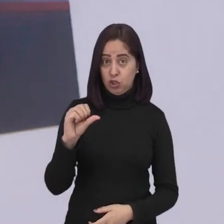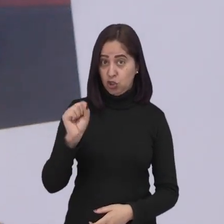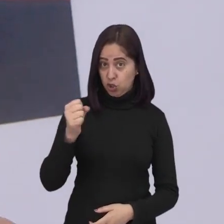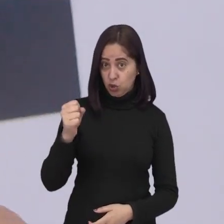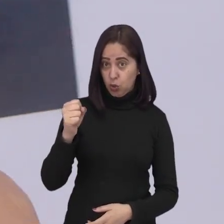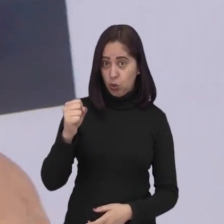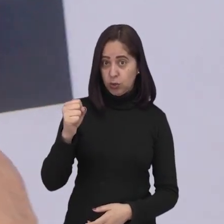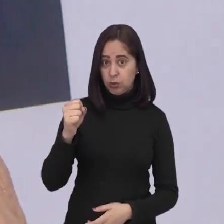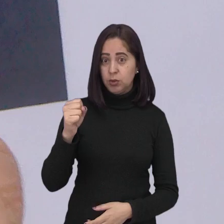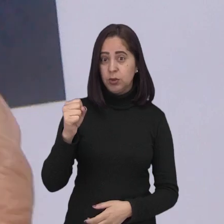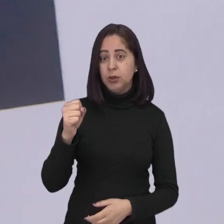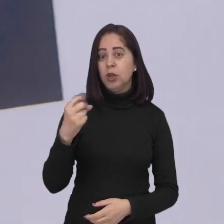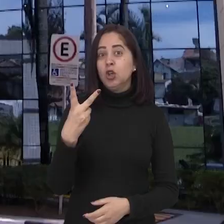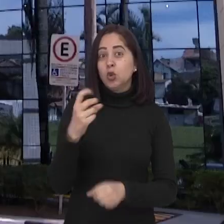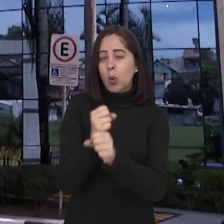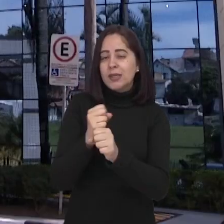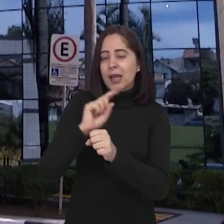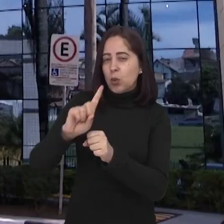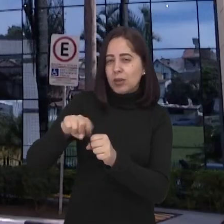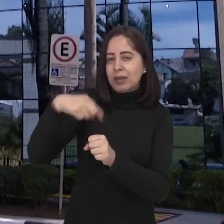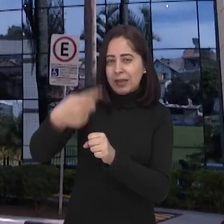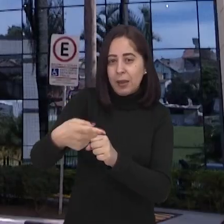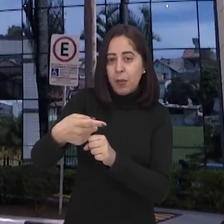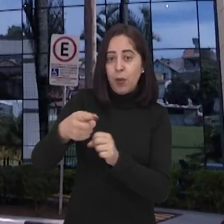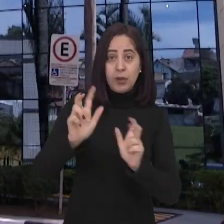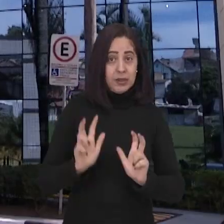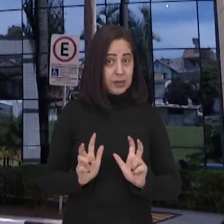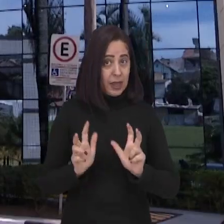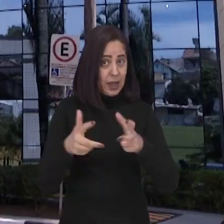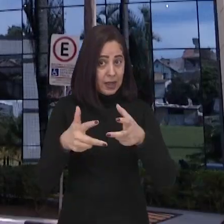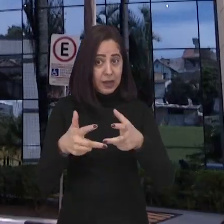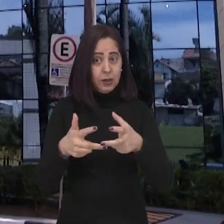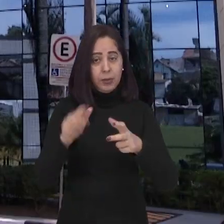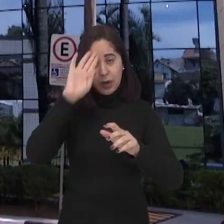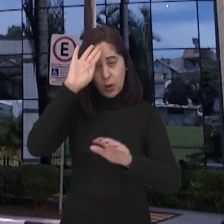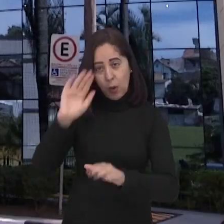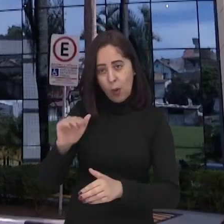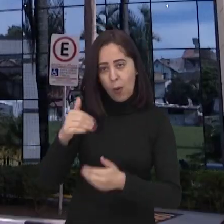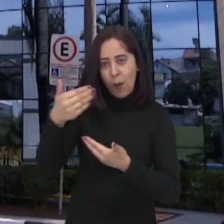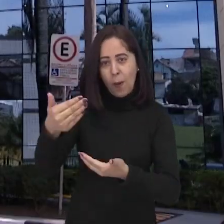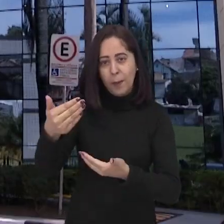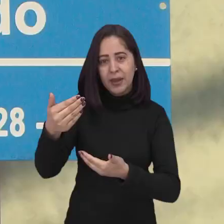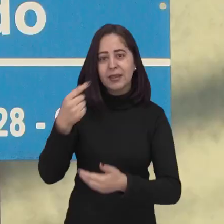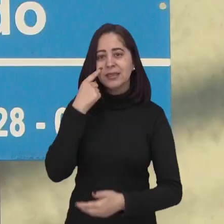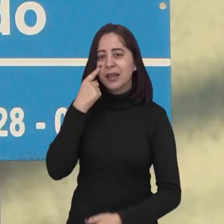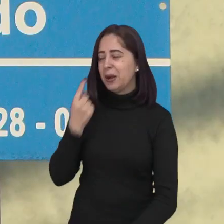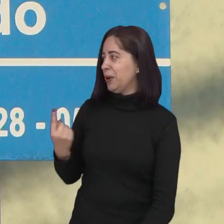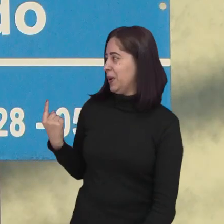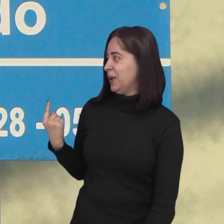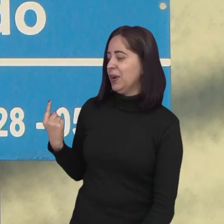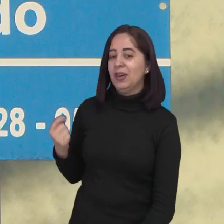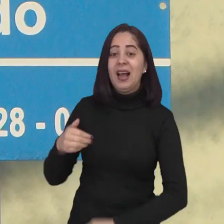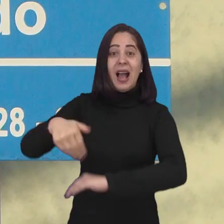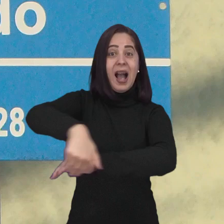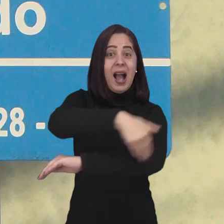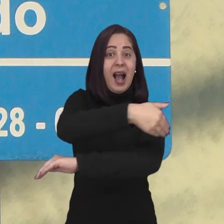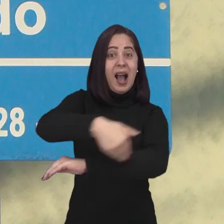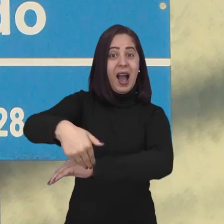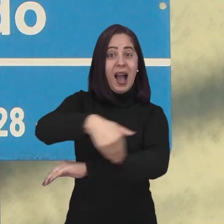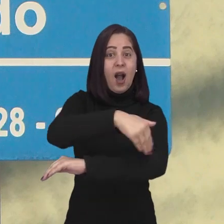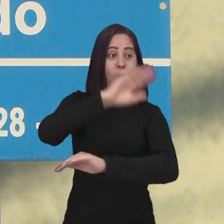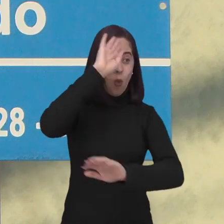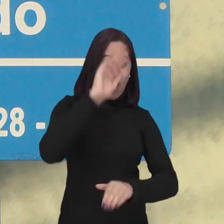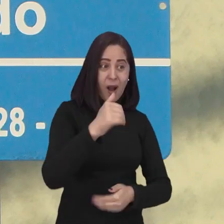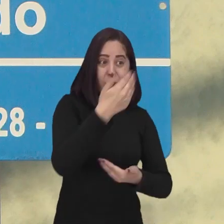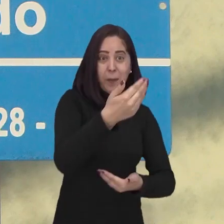dois anos após o falecimento, a Câmara Municipal de São José dos Campos homenageou o Wilson, dando o nome dele à rua que